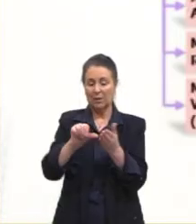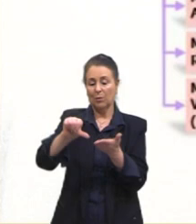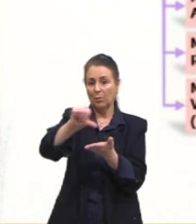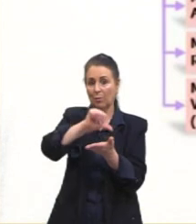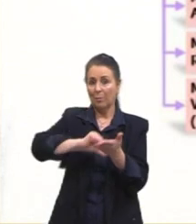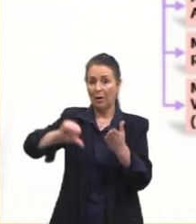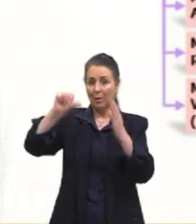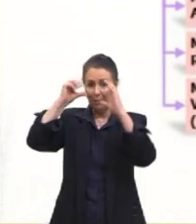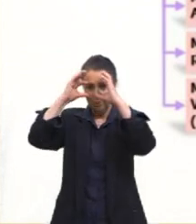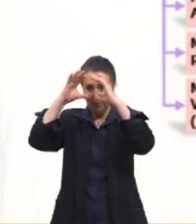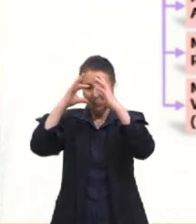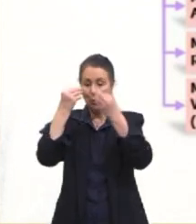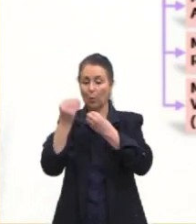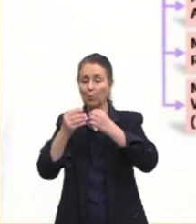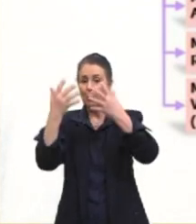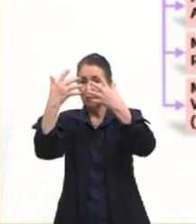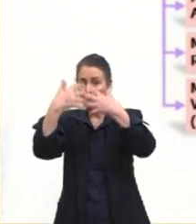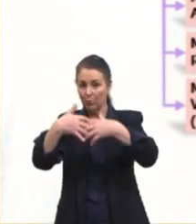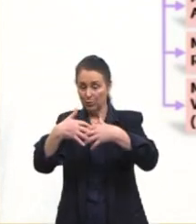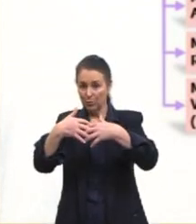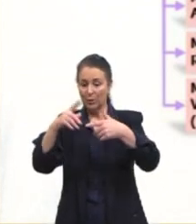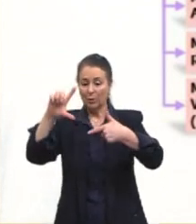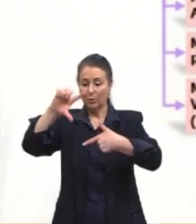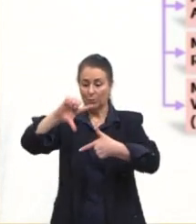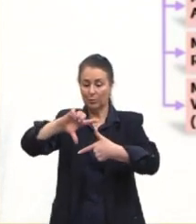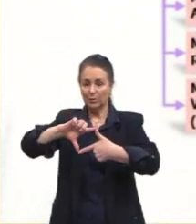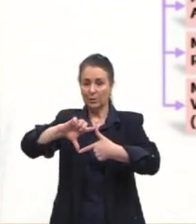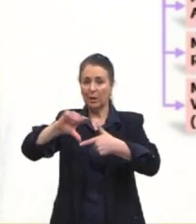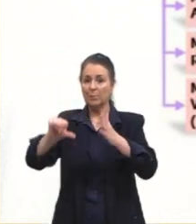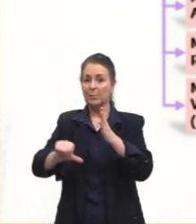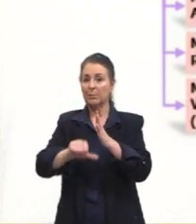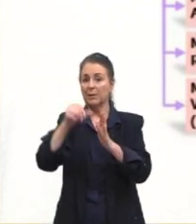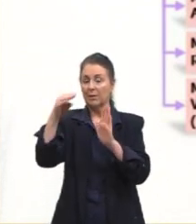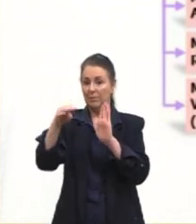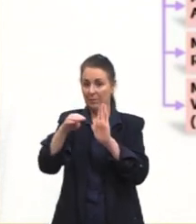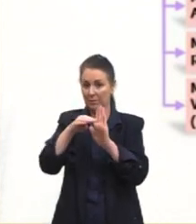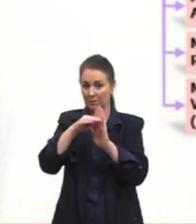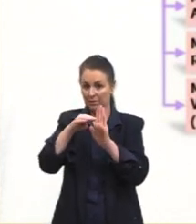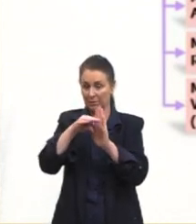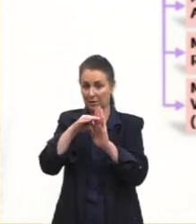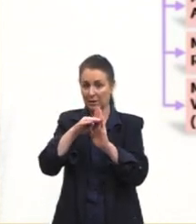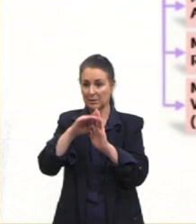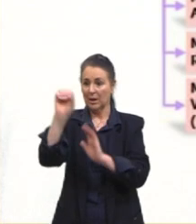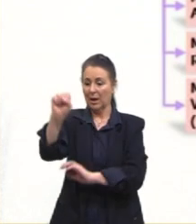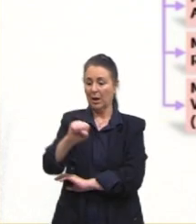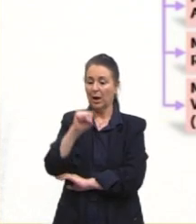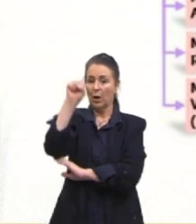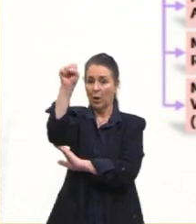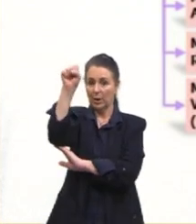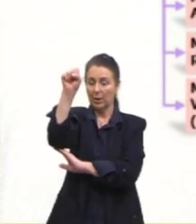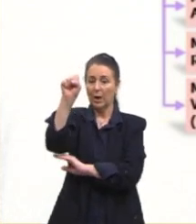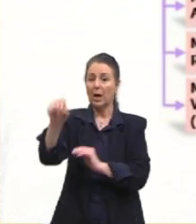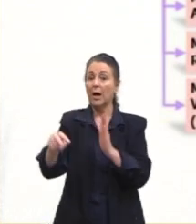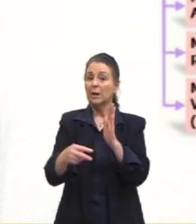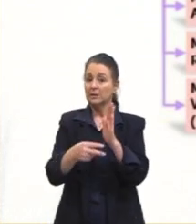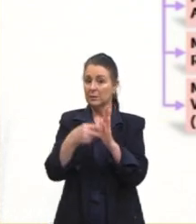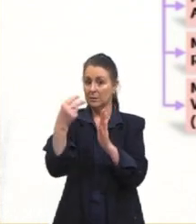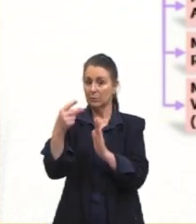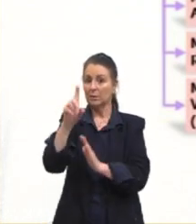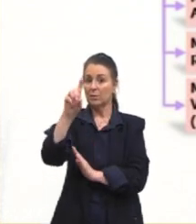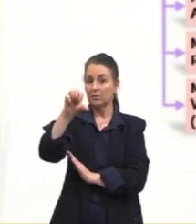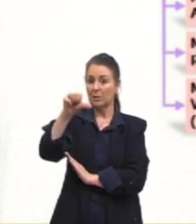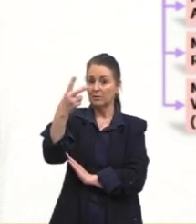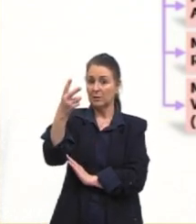né, para vocês entenderem como funciona o modernismo. gente tem a primeira fase que a gente viu, a fase heróica. Essa segunda fase, 1930